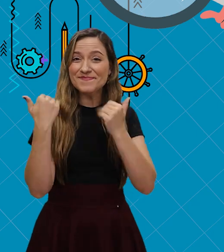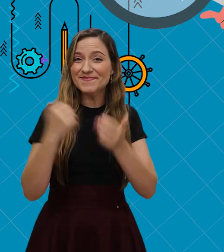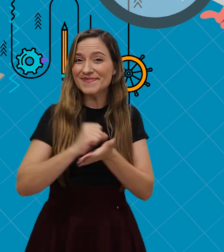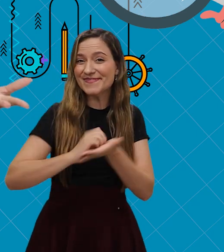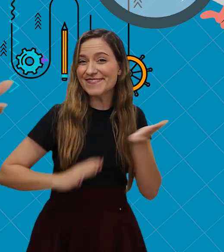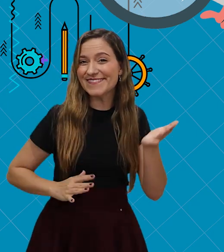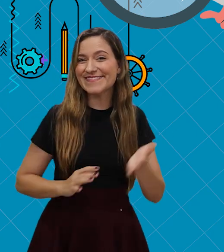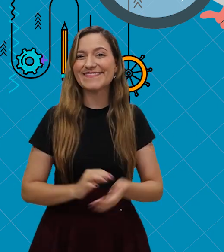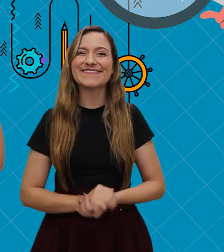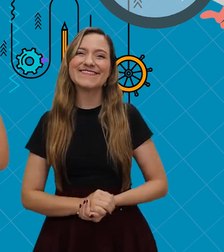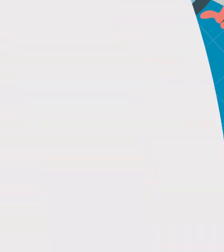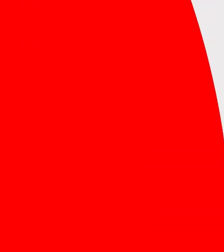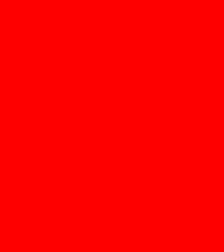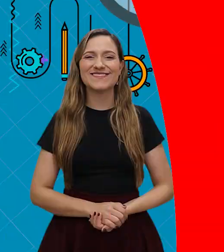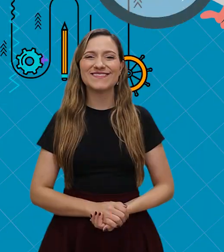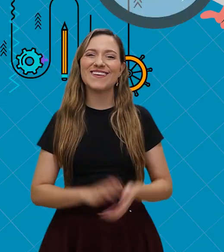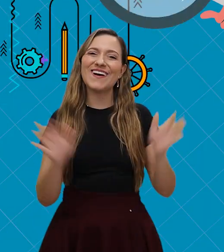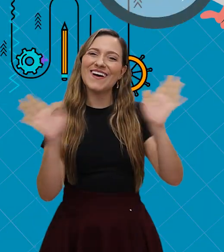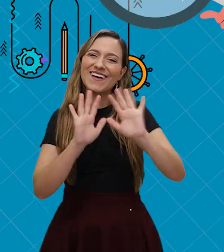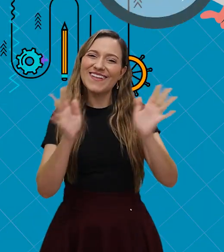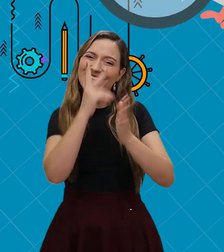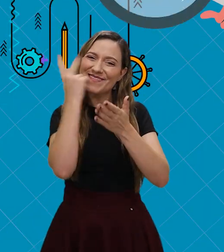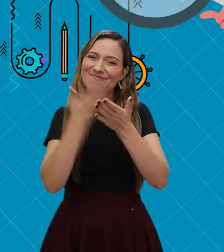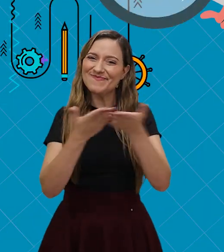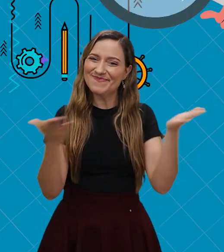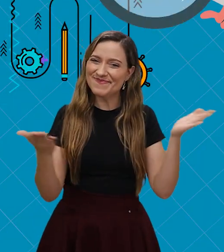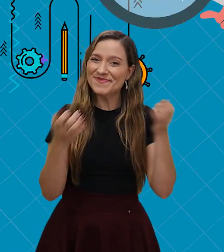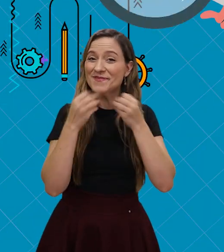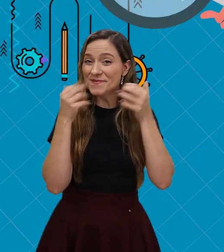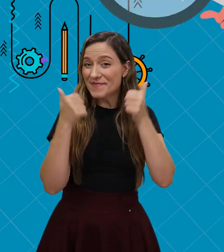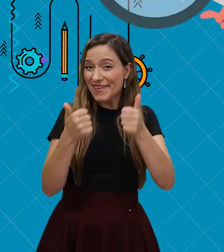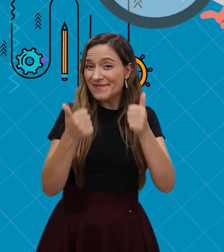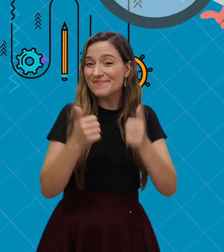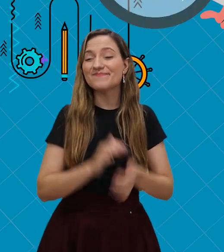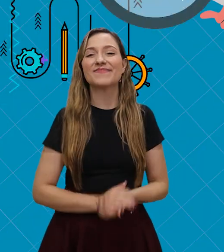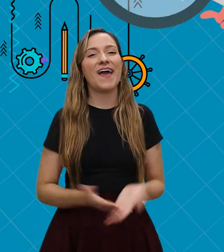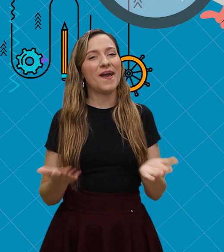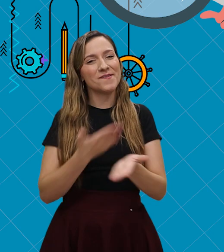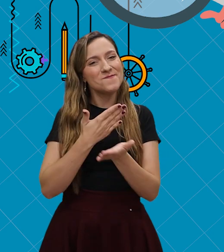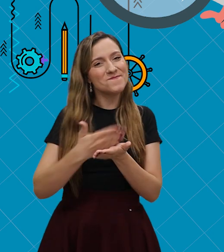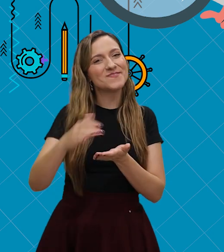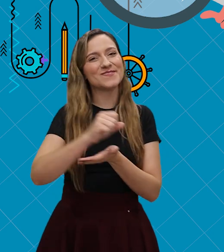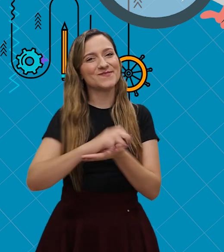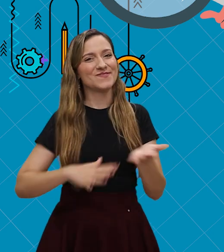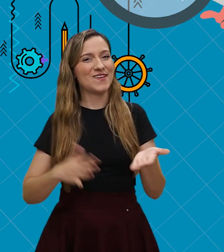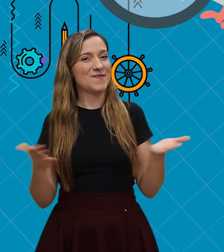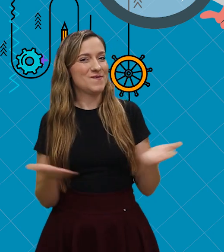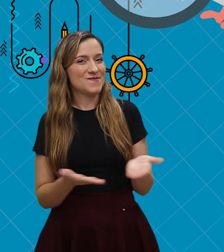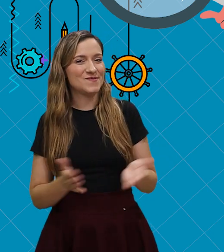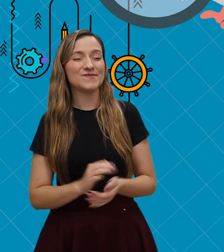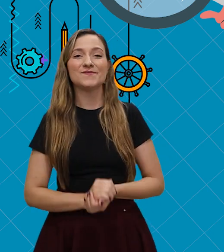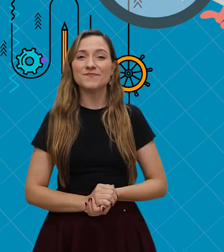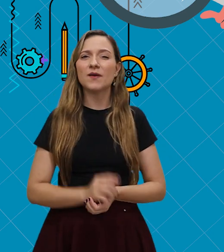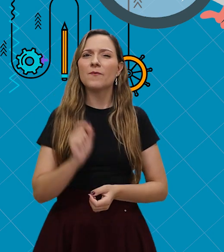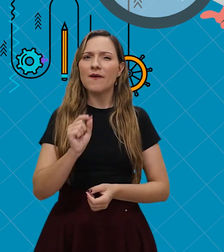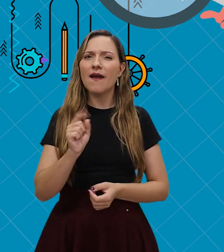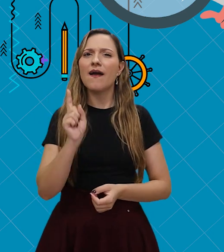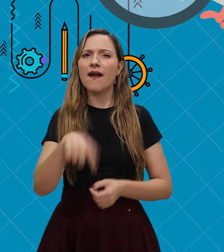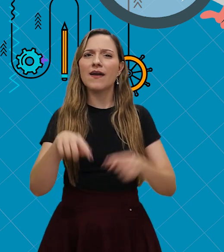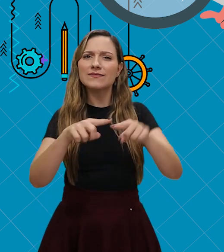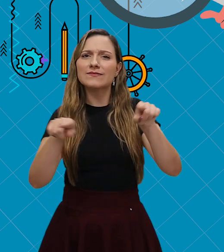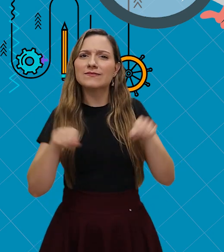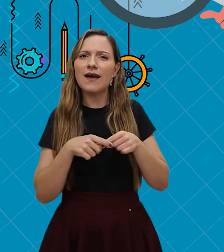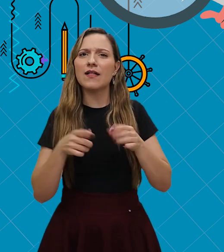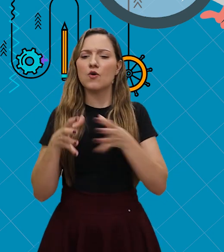André, é com você! Olá pessoal, tudo bem? Para iniciar a nossa atividade, divida a classe em